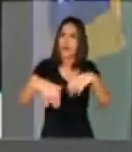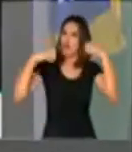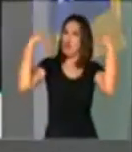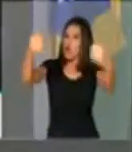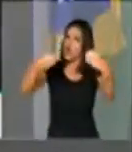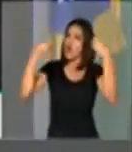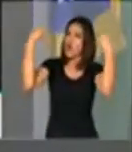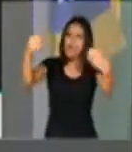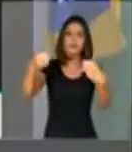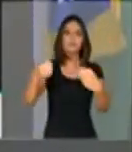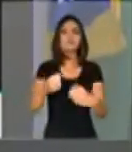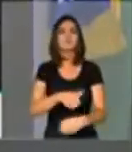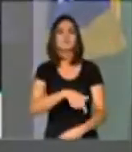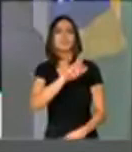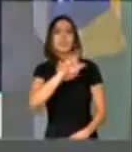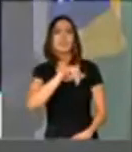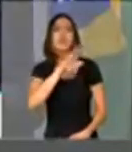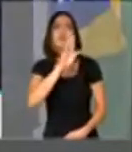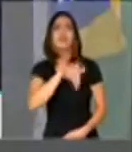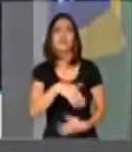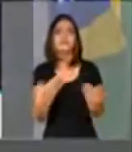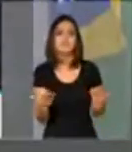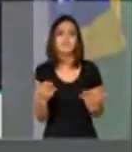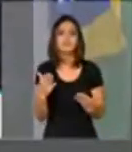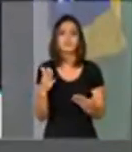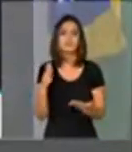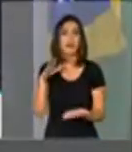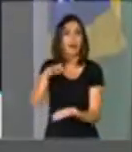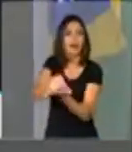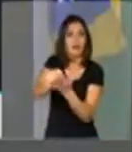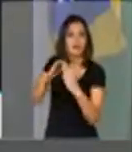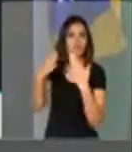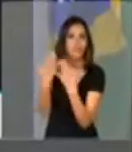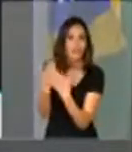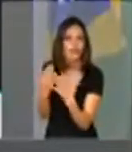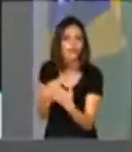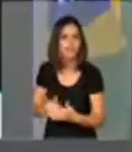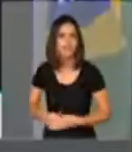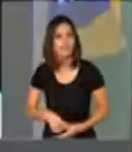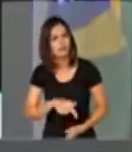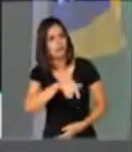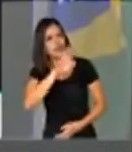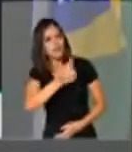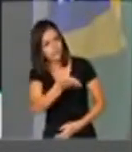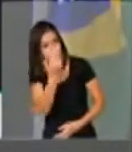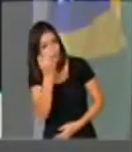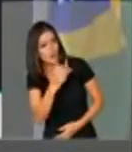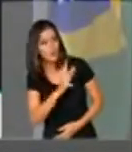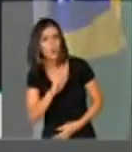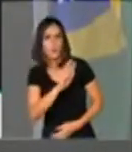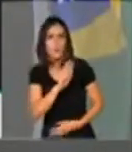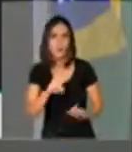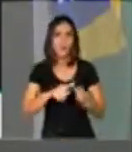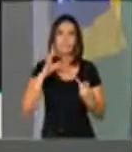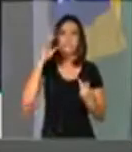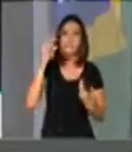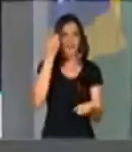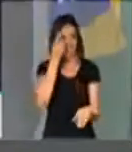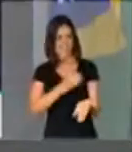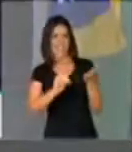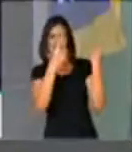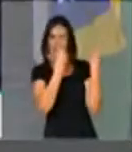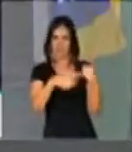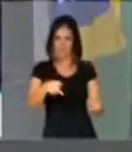Sim, quem ocupou as escolas? Quem chamou Lula e Dilma de inimigos da